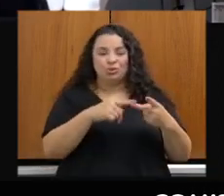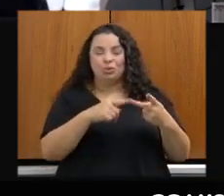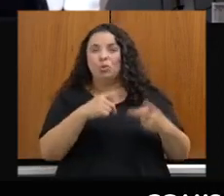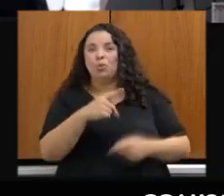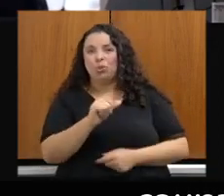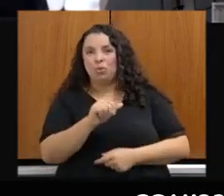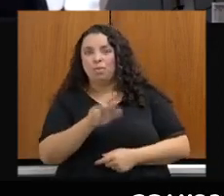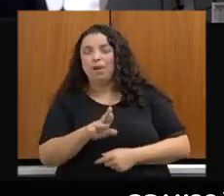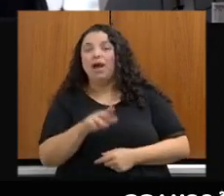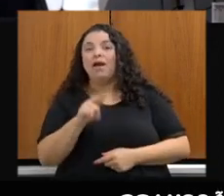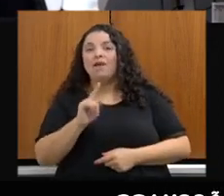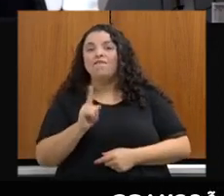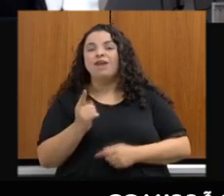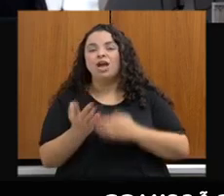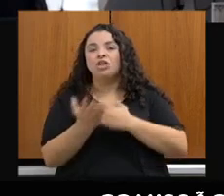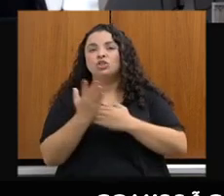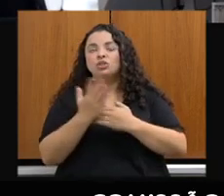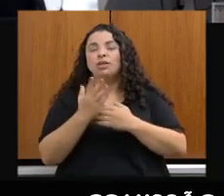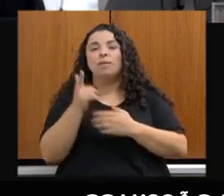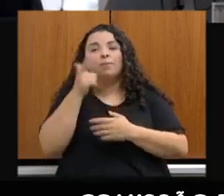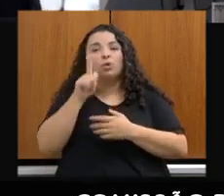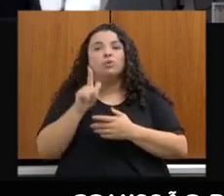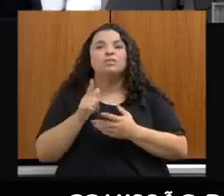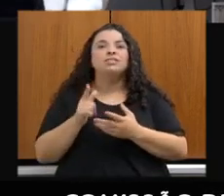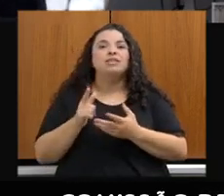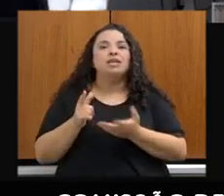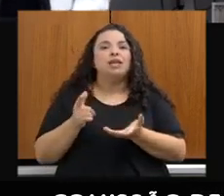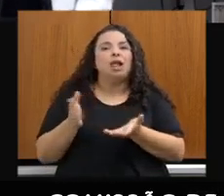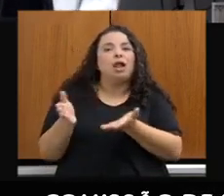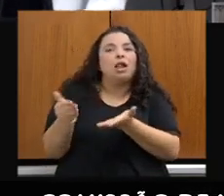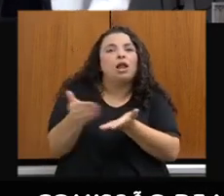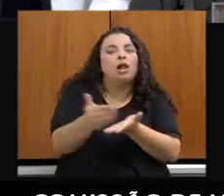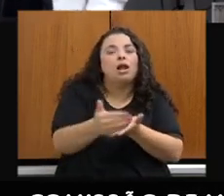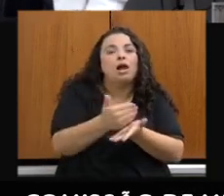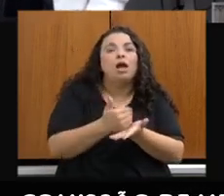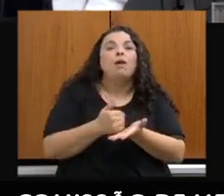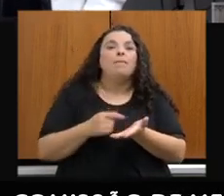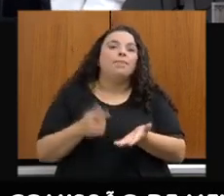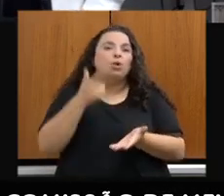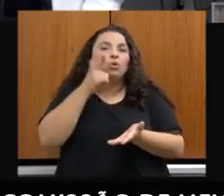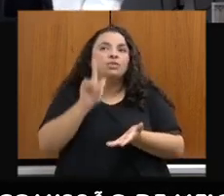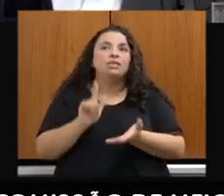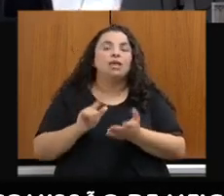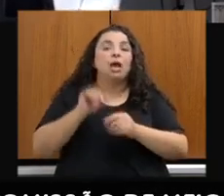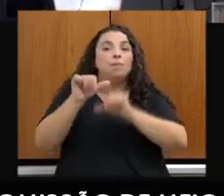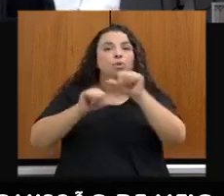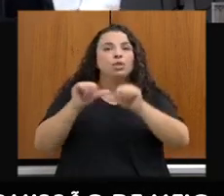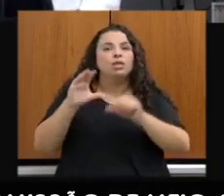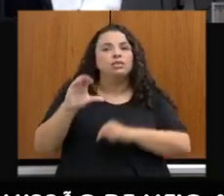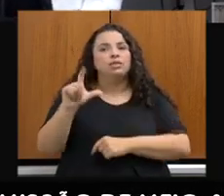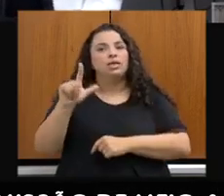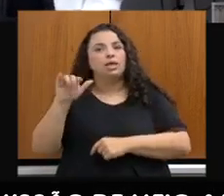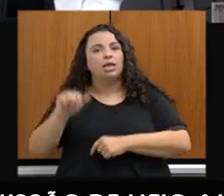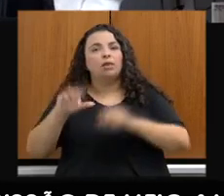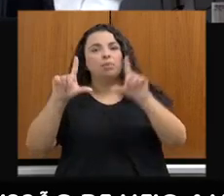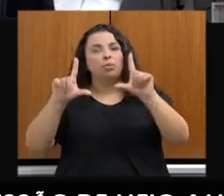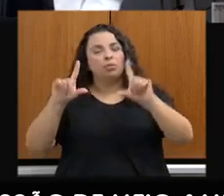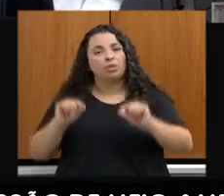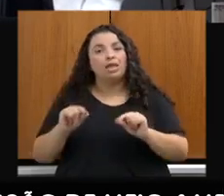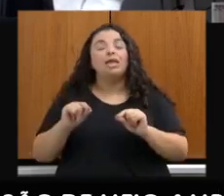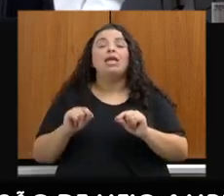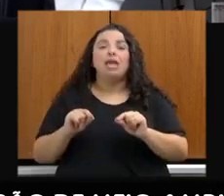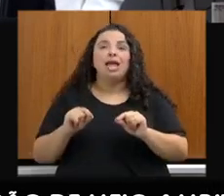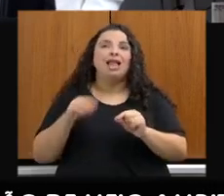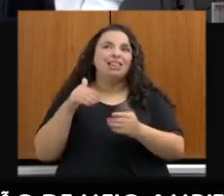a captura de gases de efeito estufa e mitigando os impactos da mudança climática e atingindo a neutralidade até 2050.